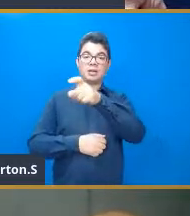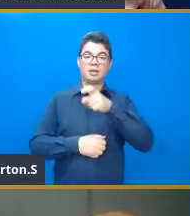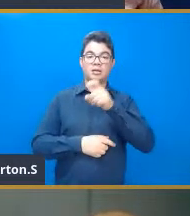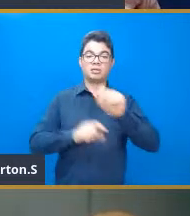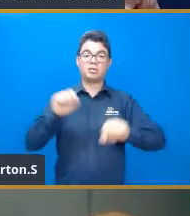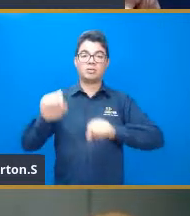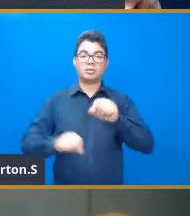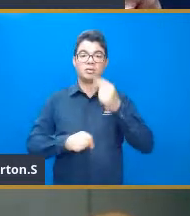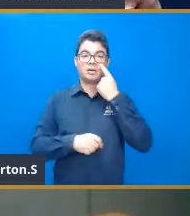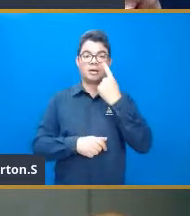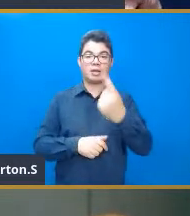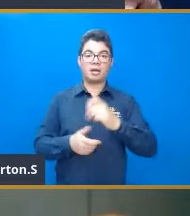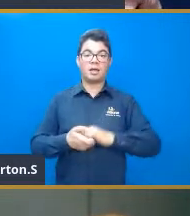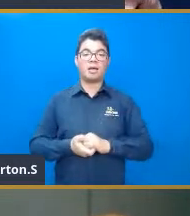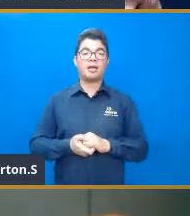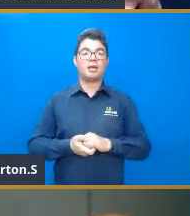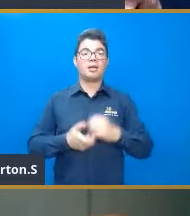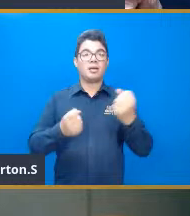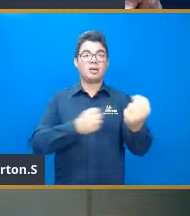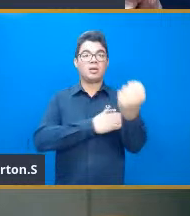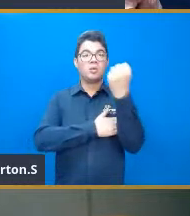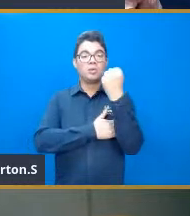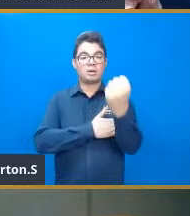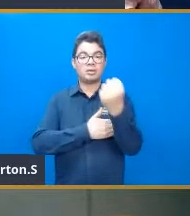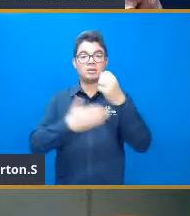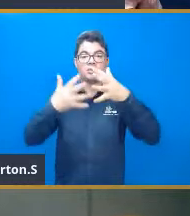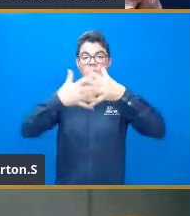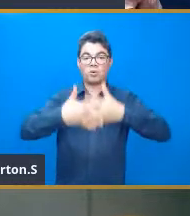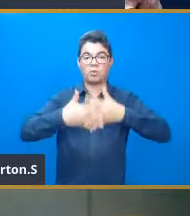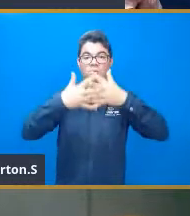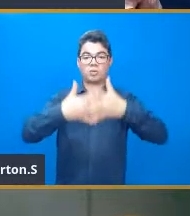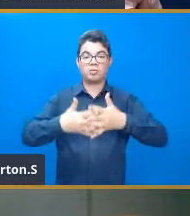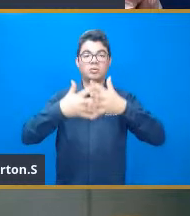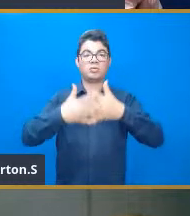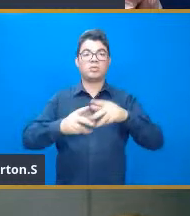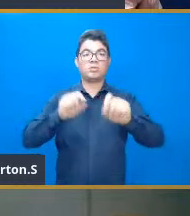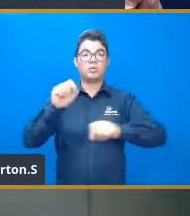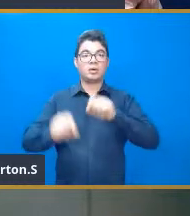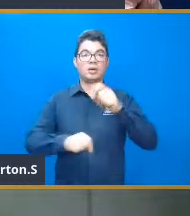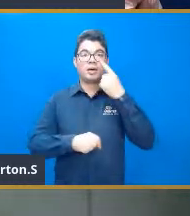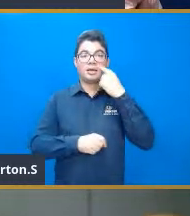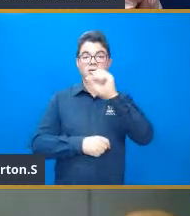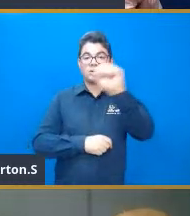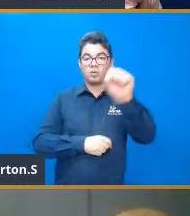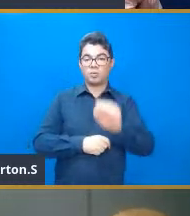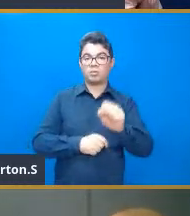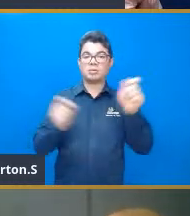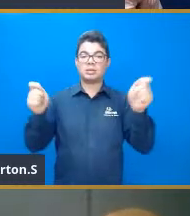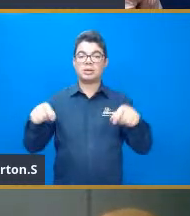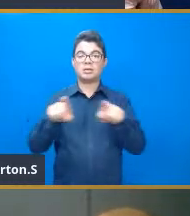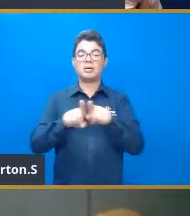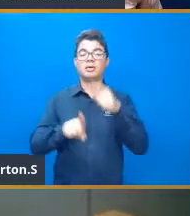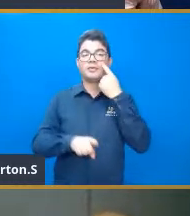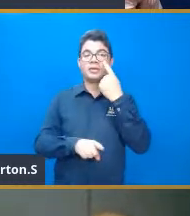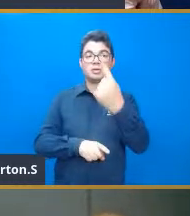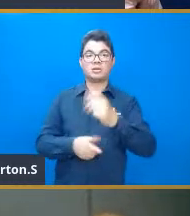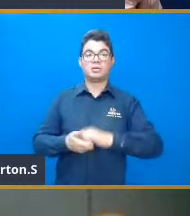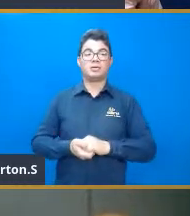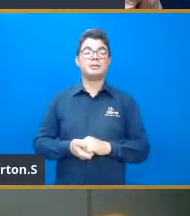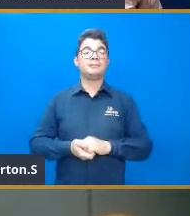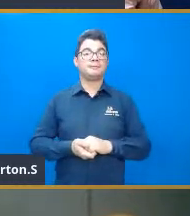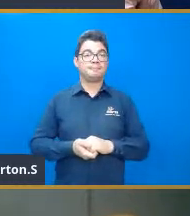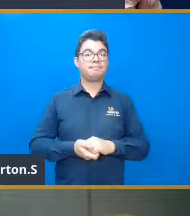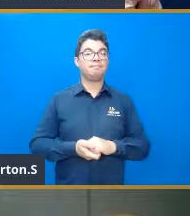de contração ali do músculo, ela era de cinco segundos, né? Então, aqui era a respectiva taxa de contração. À medida que